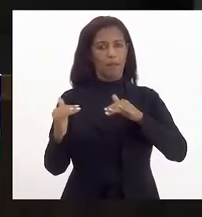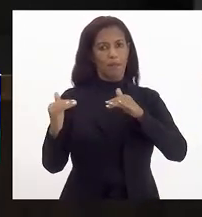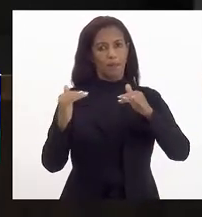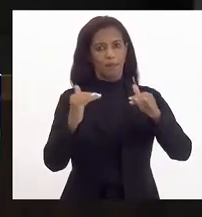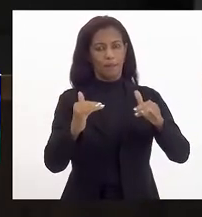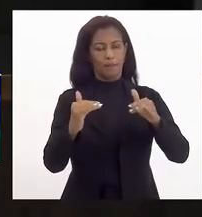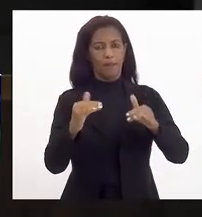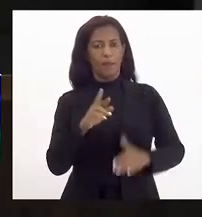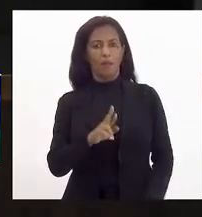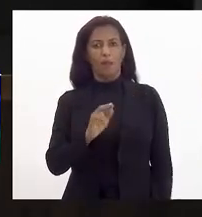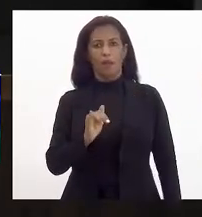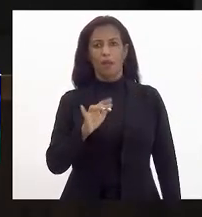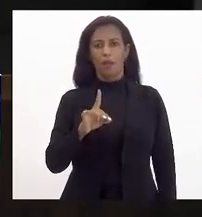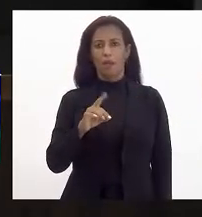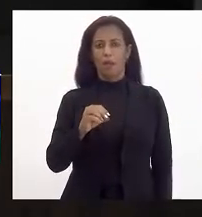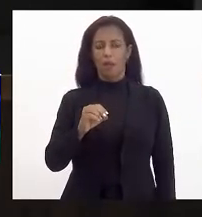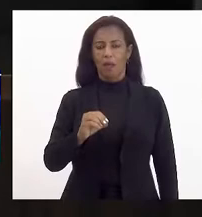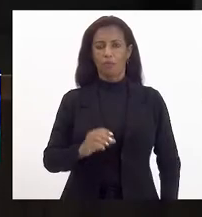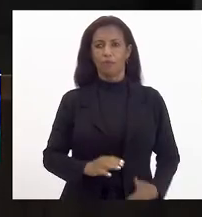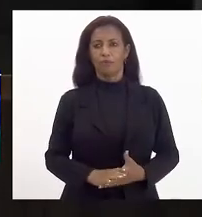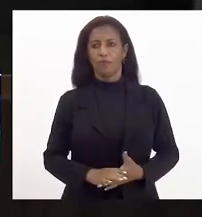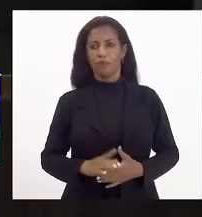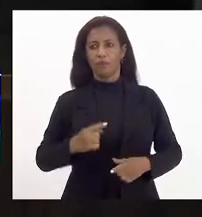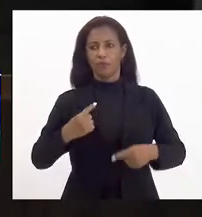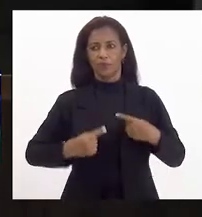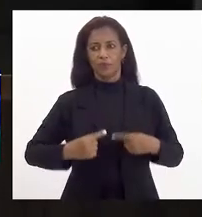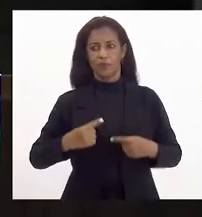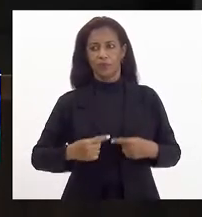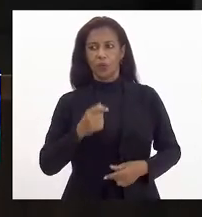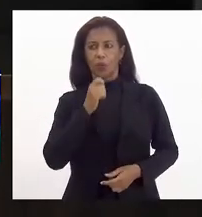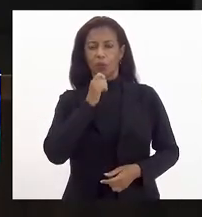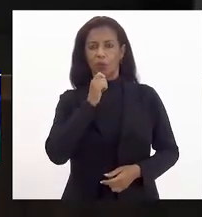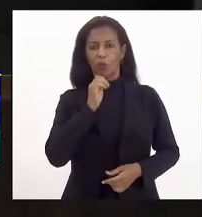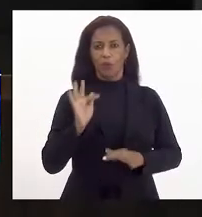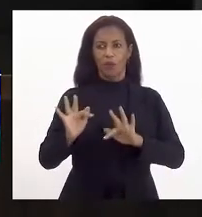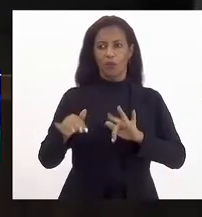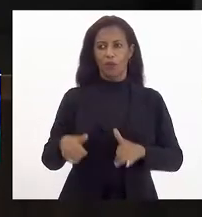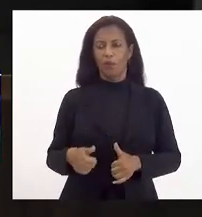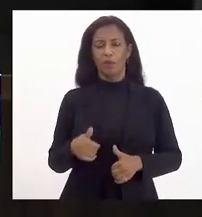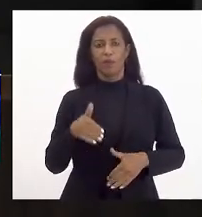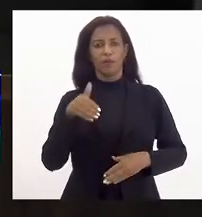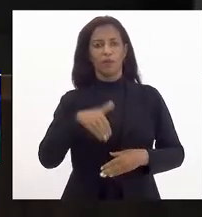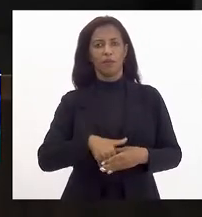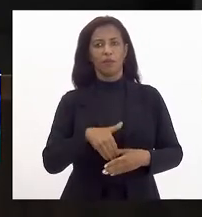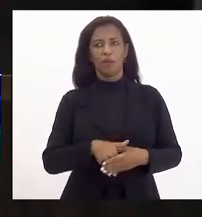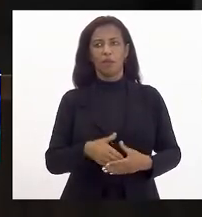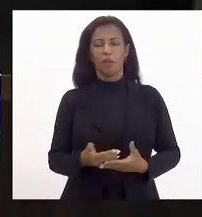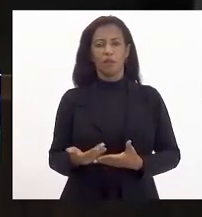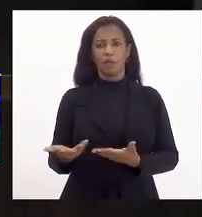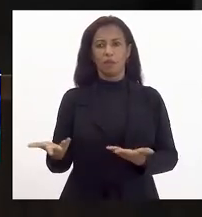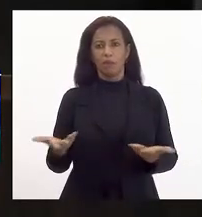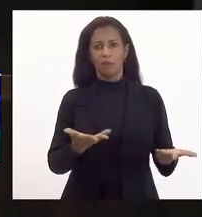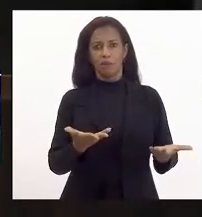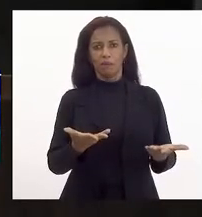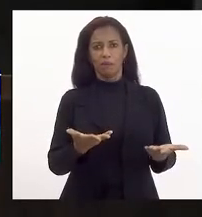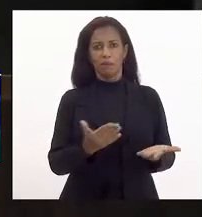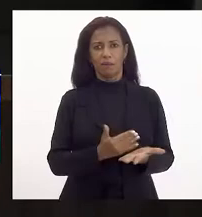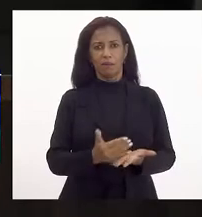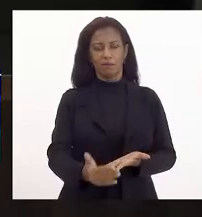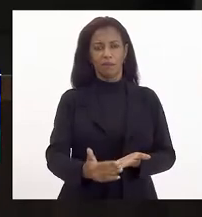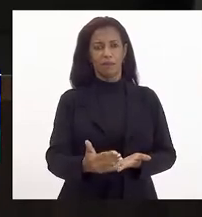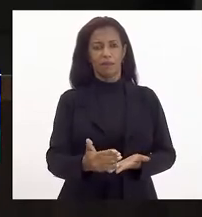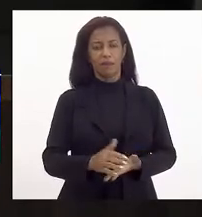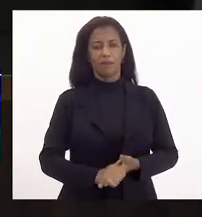Ricardo Ganem Leal. Em discussão. Não havendo o ele discutir, encerrada a discussão, em votação. Se os que aprovam, permaneçam como estão